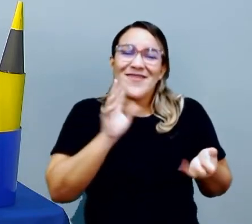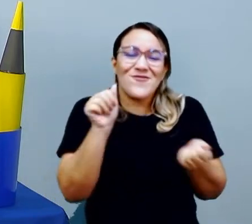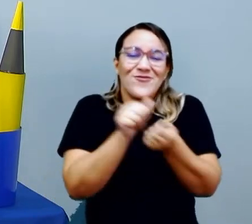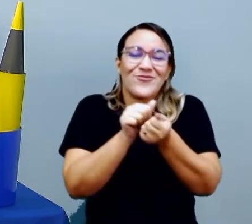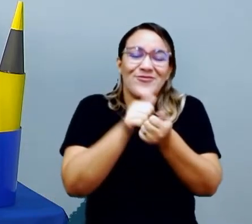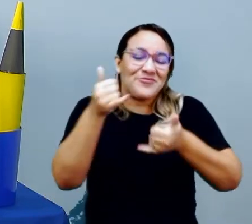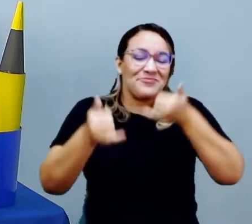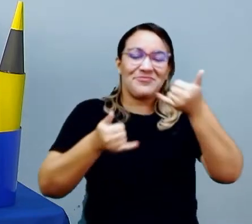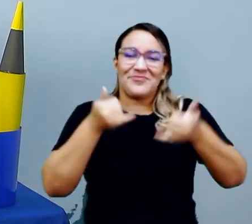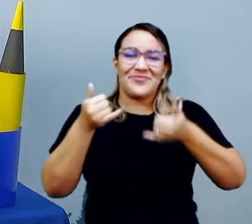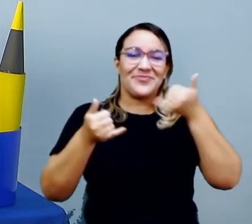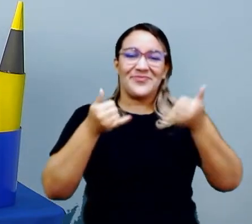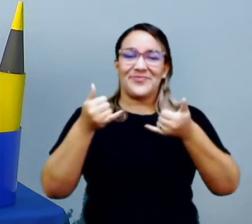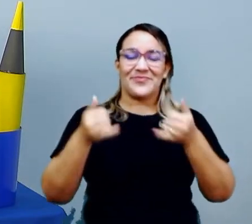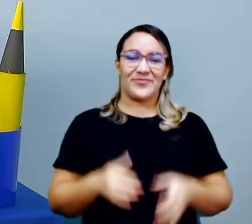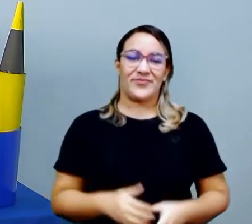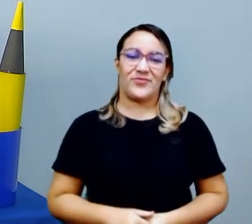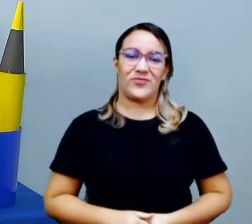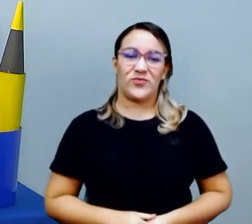divertido.